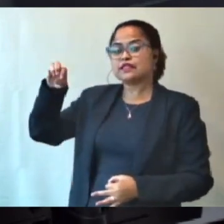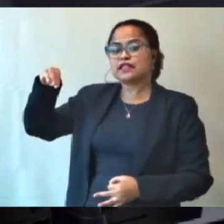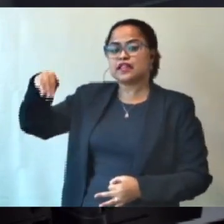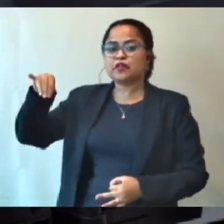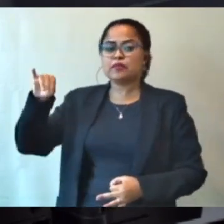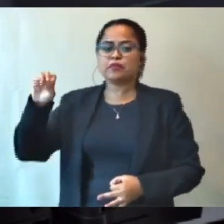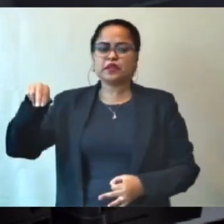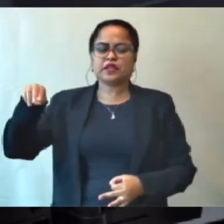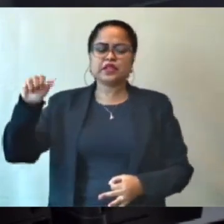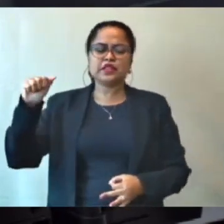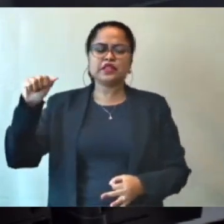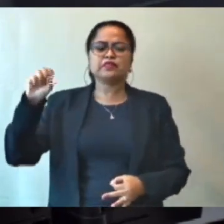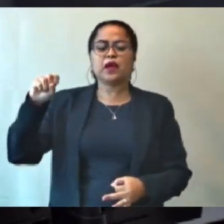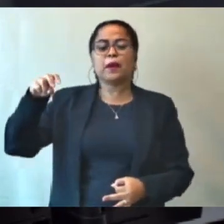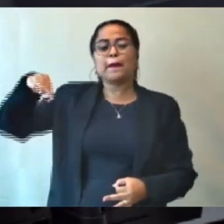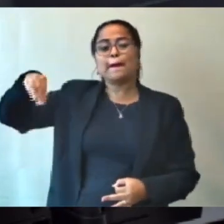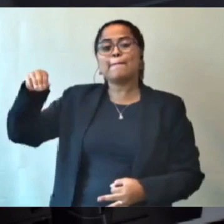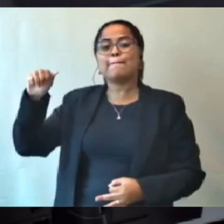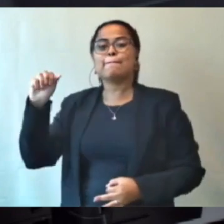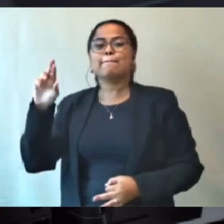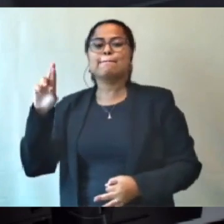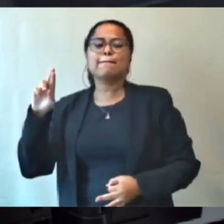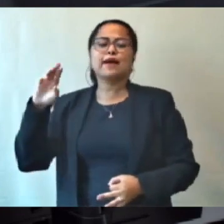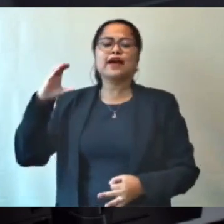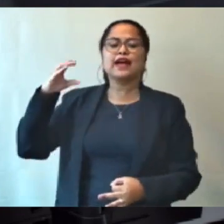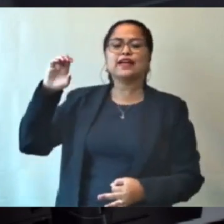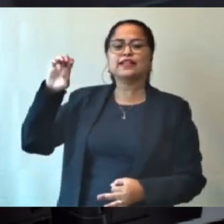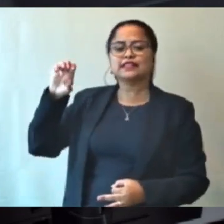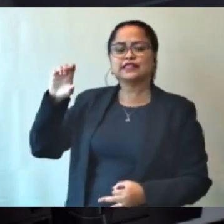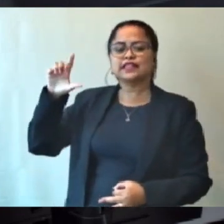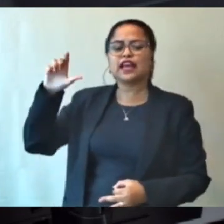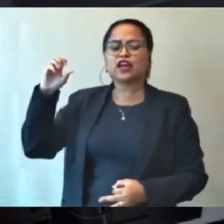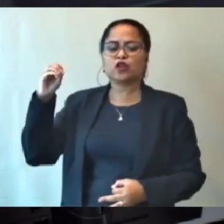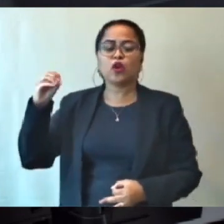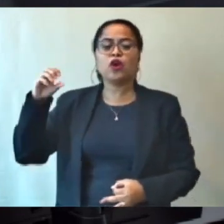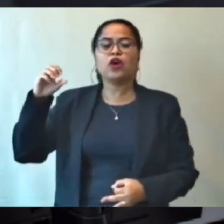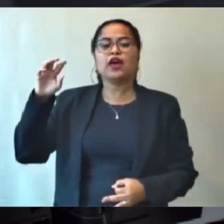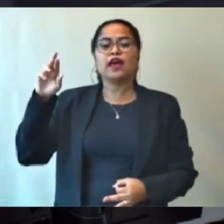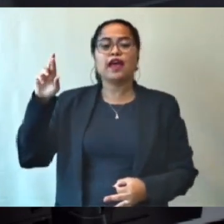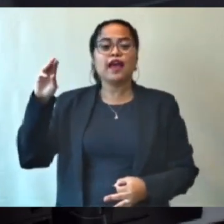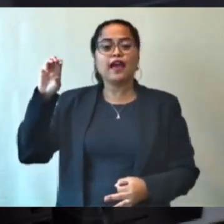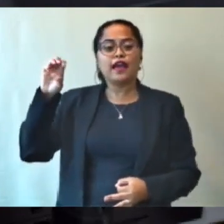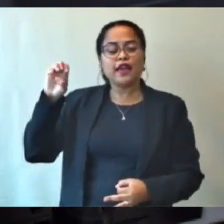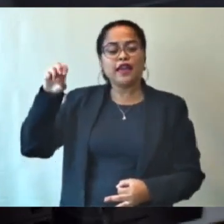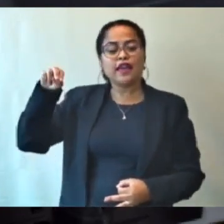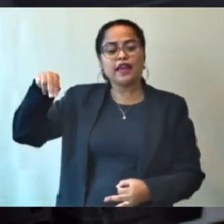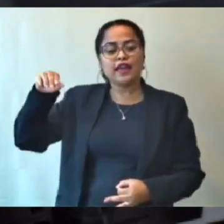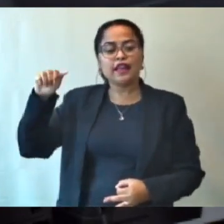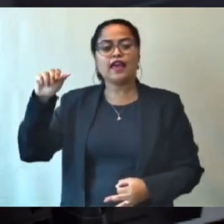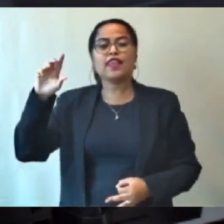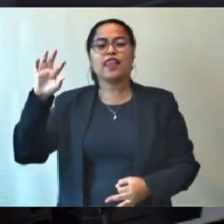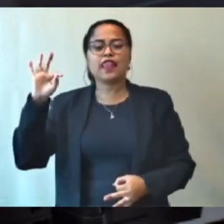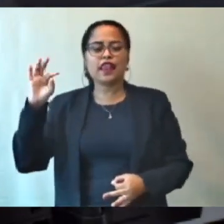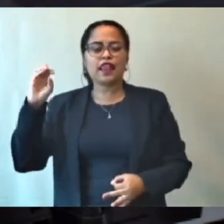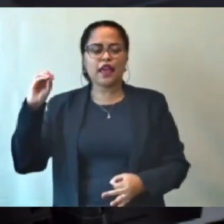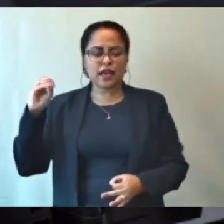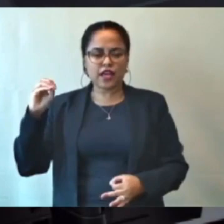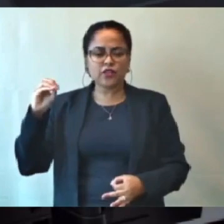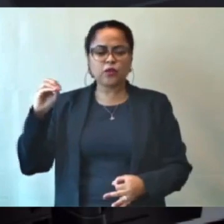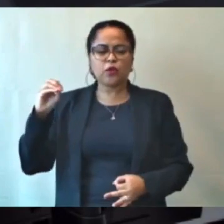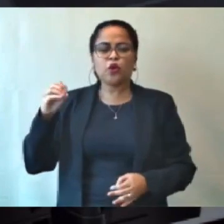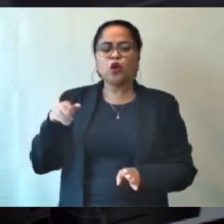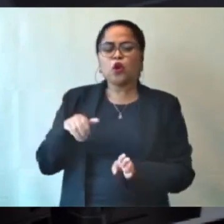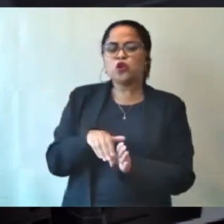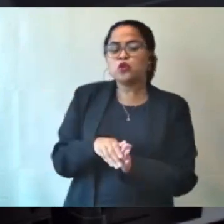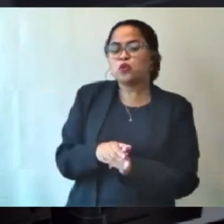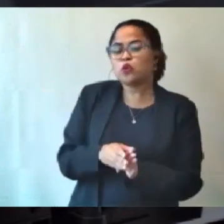Marcelo Souza e Silva, da CDL e do SEBRAE, Renato Ferreira Machado, representante do SINUSCOM e o Conselho também de Arquitetura e Urbanismo